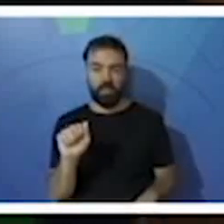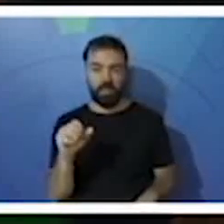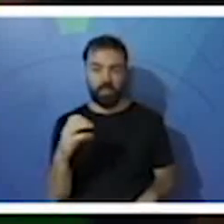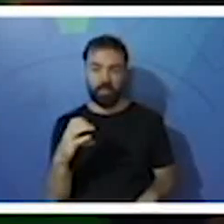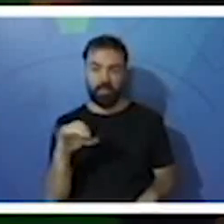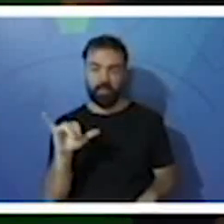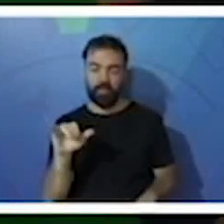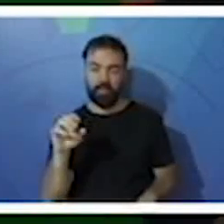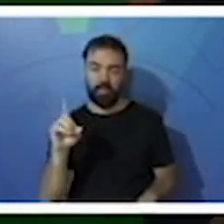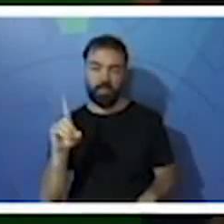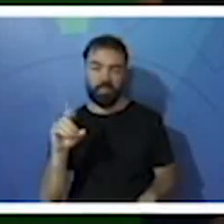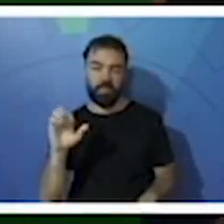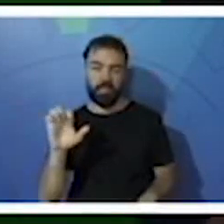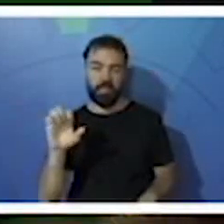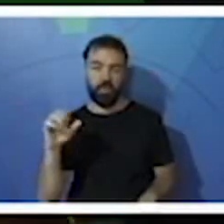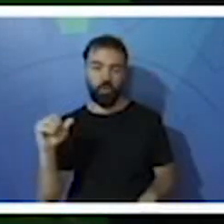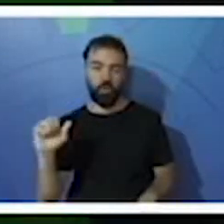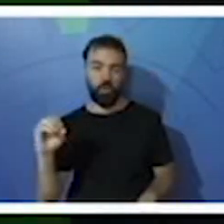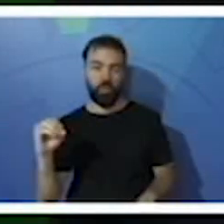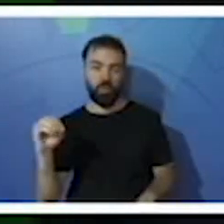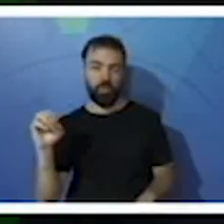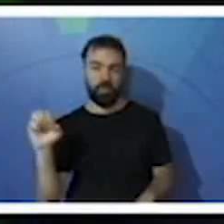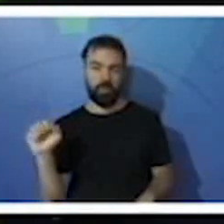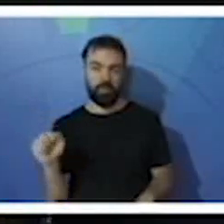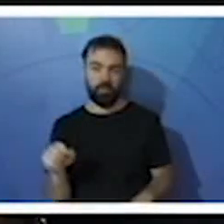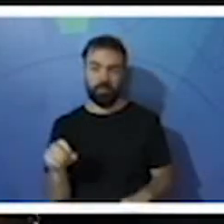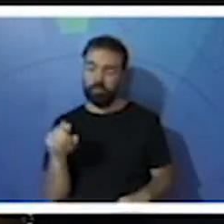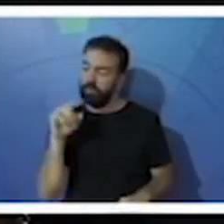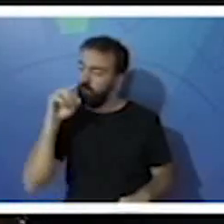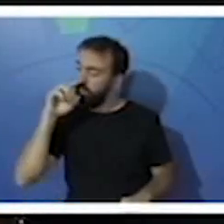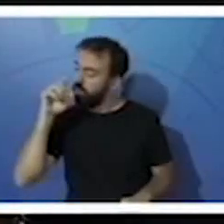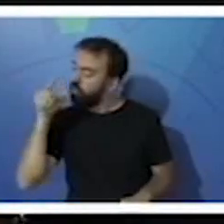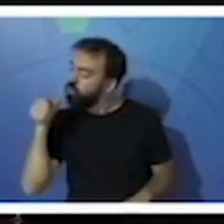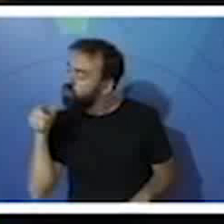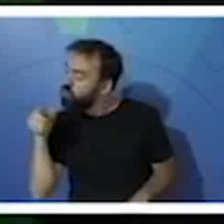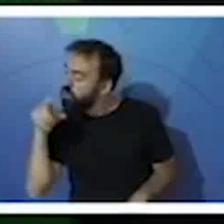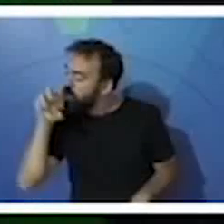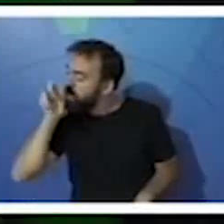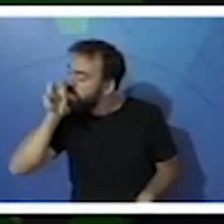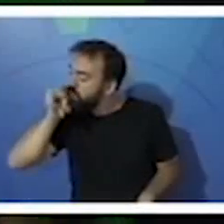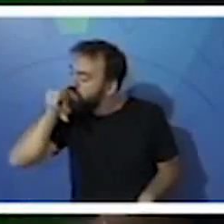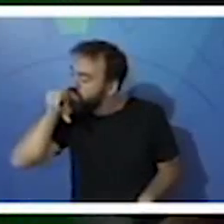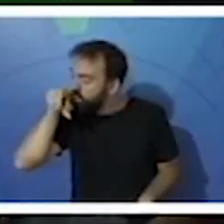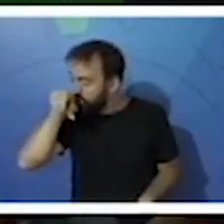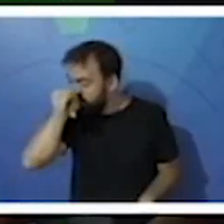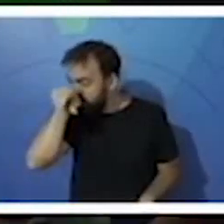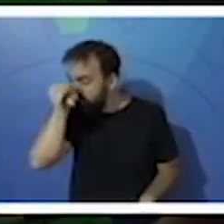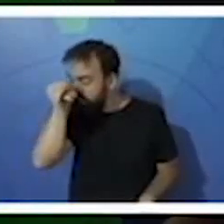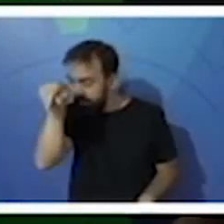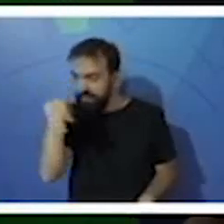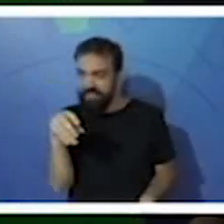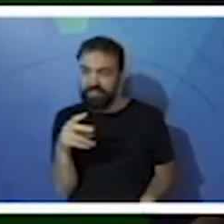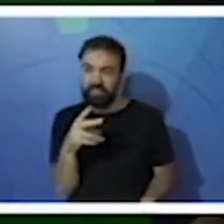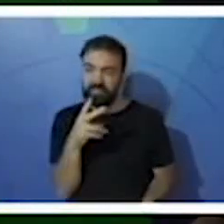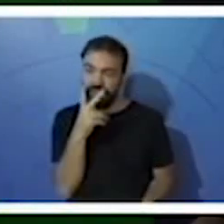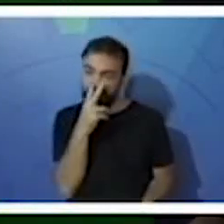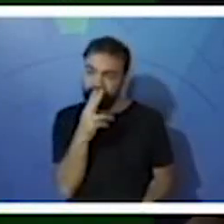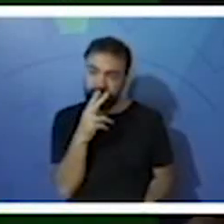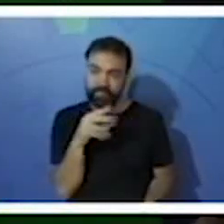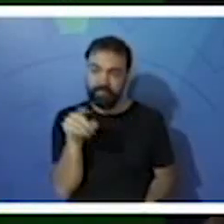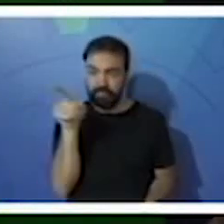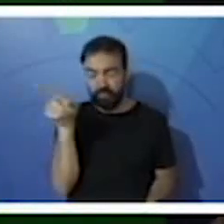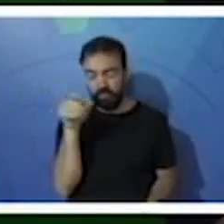que têm o bico curvado, tá? Aquele bico mais assim, ó, para baixo. Como? Quais? As